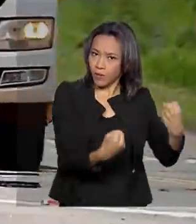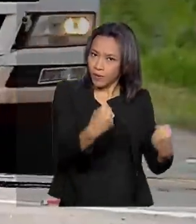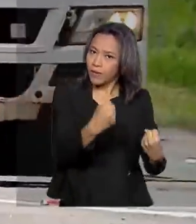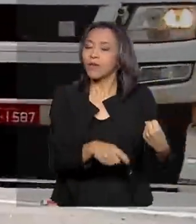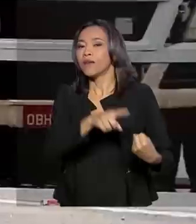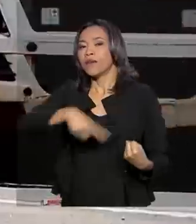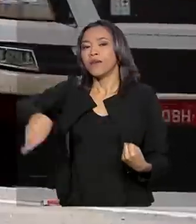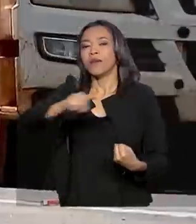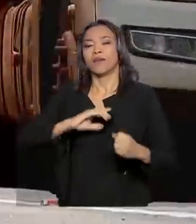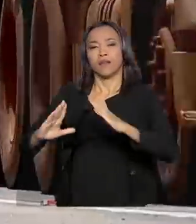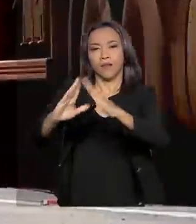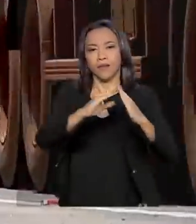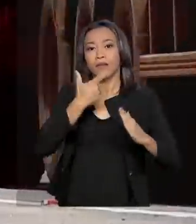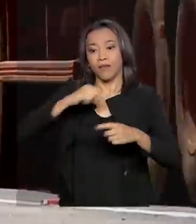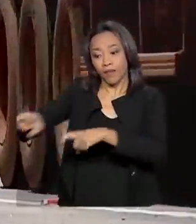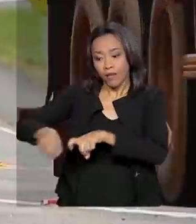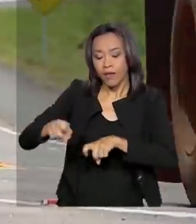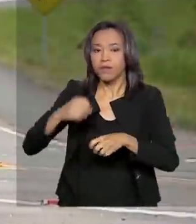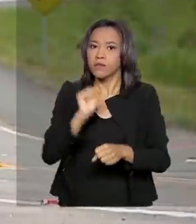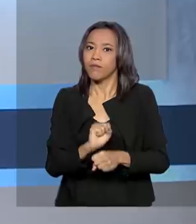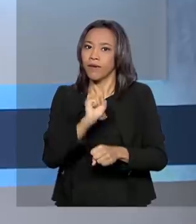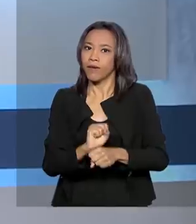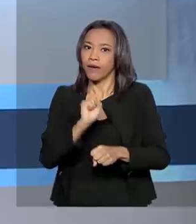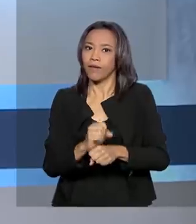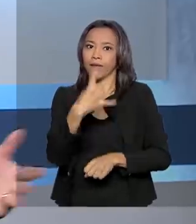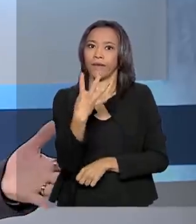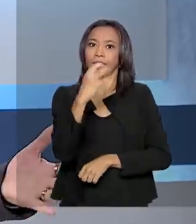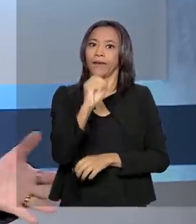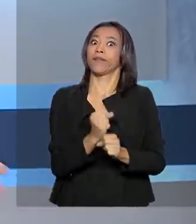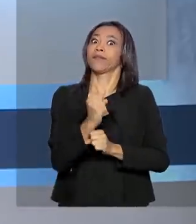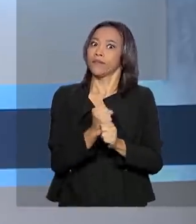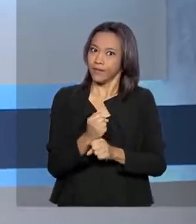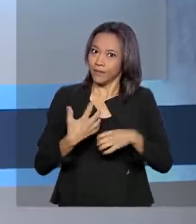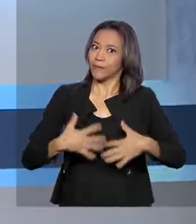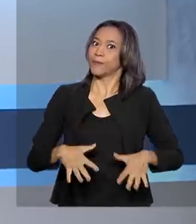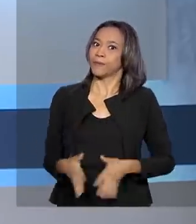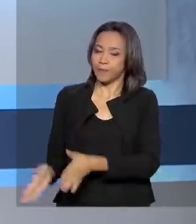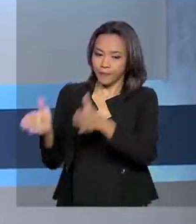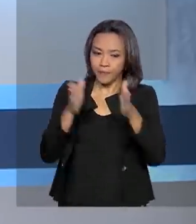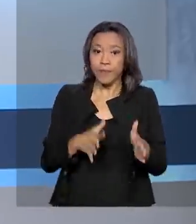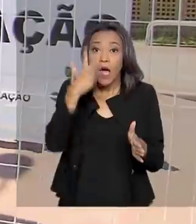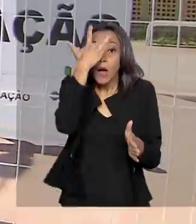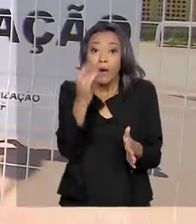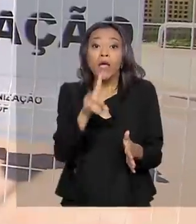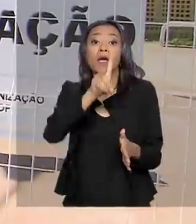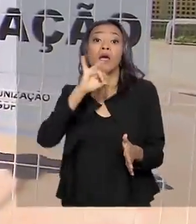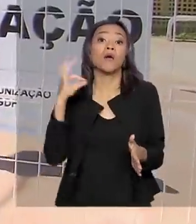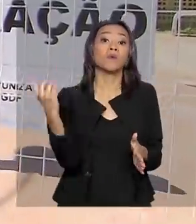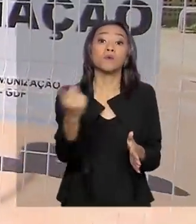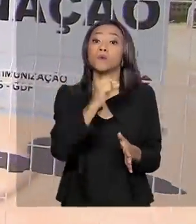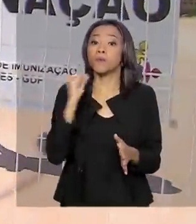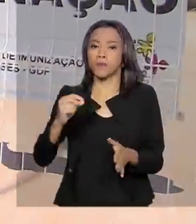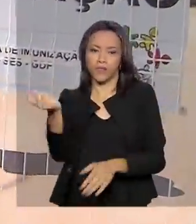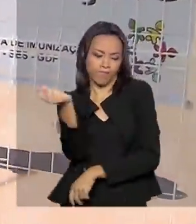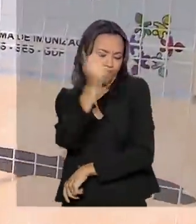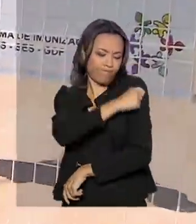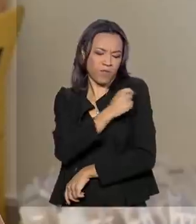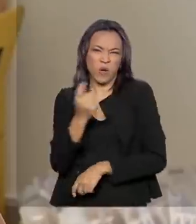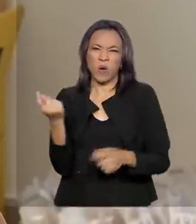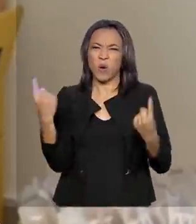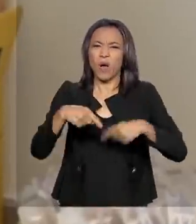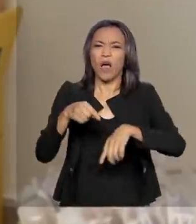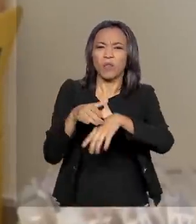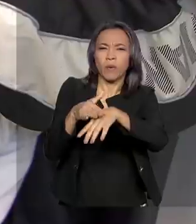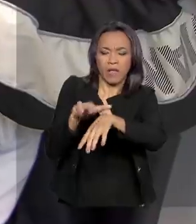aguardavam a obra há 40 anos. Amanhã é o dia D de vacinação contra o sarampo. O